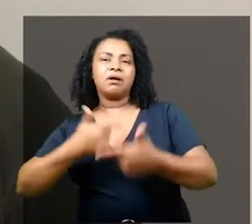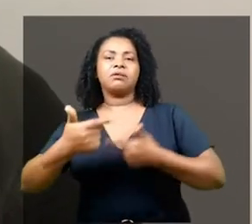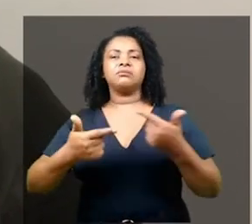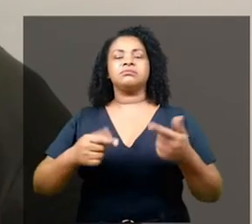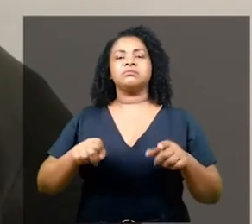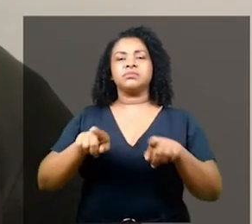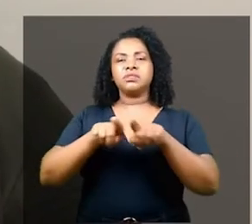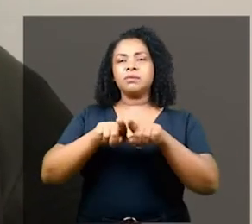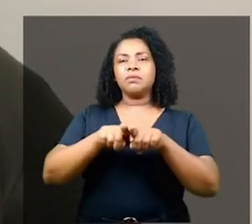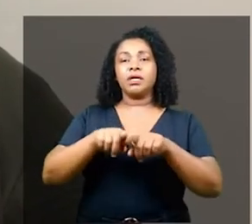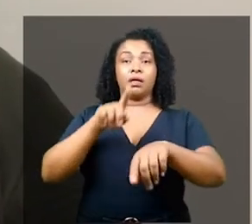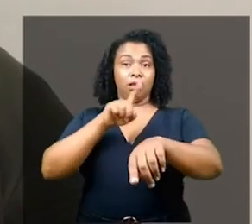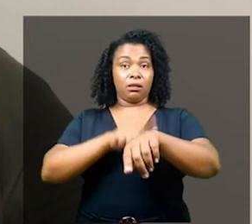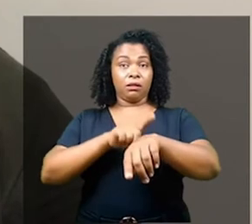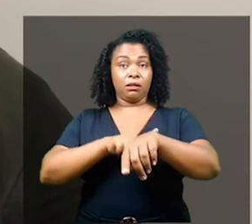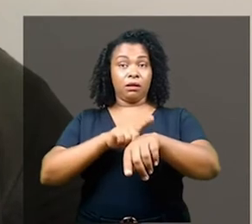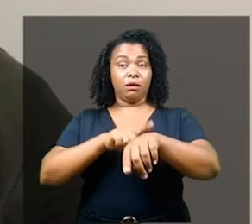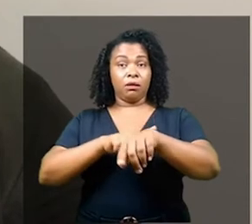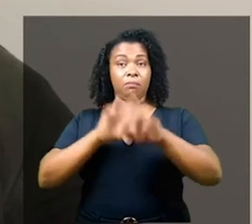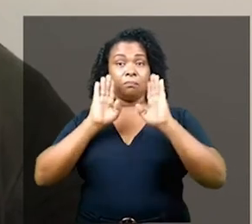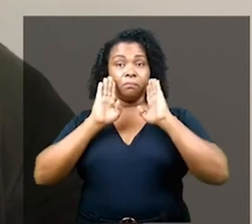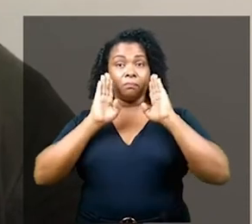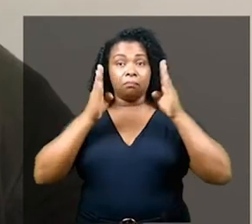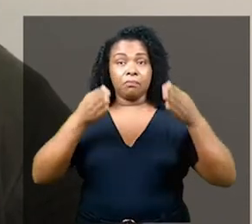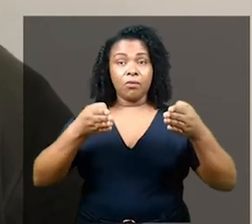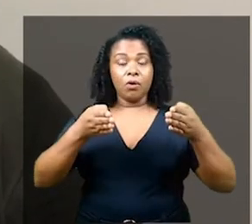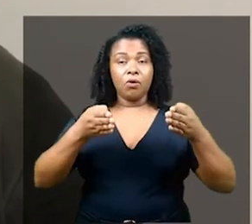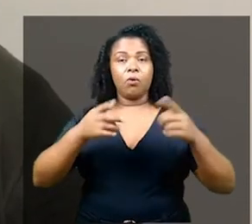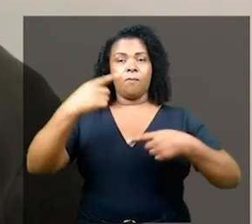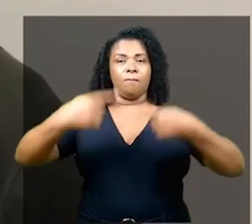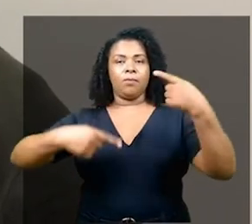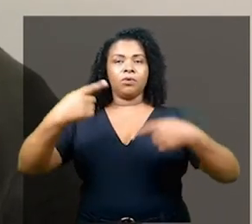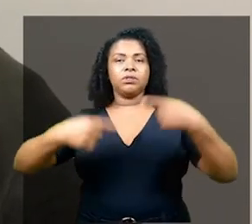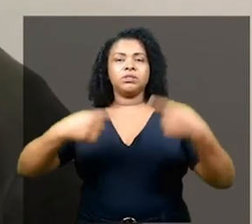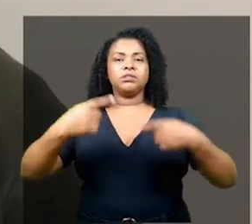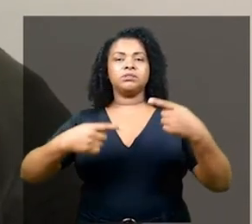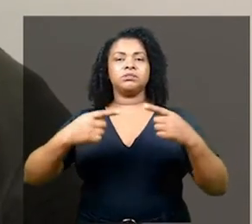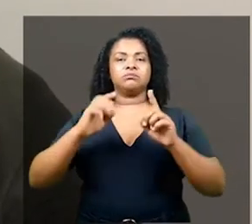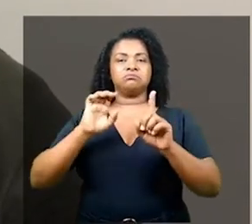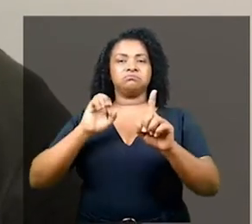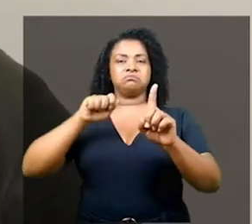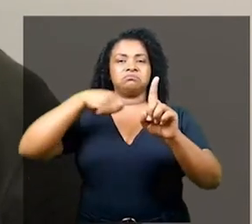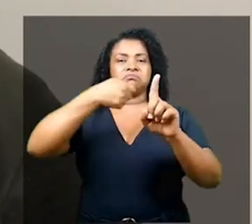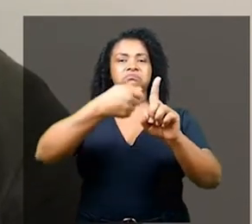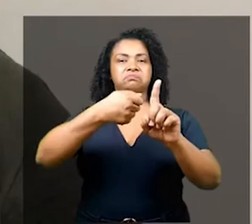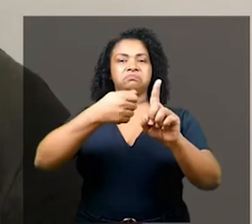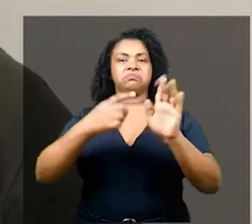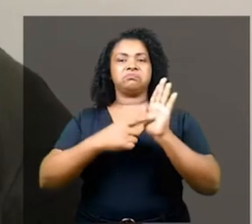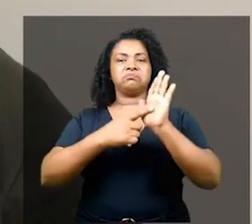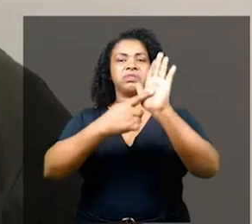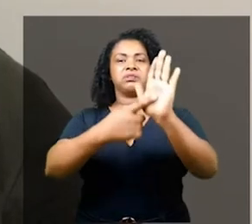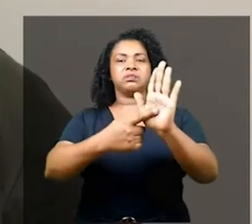falo de capital, mas também estou falando de tempo, instâncias decisórias, políticas de representação